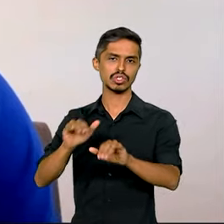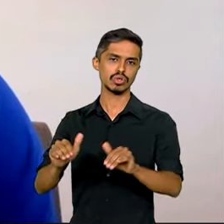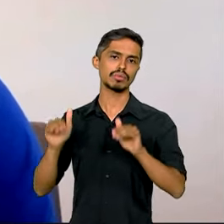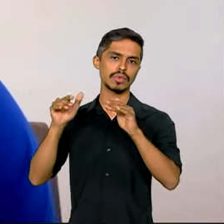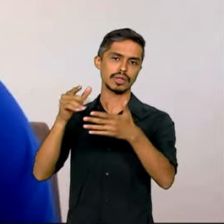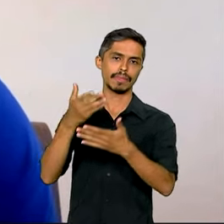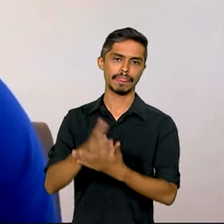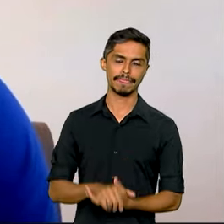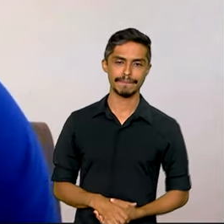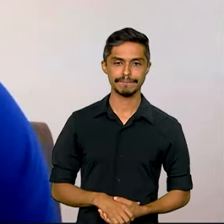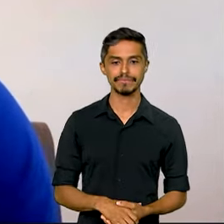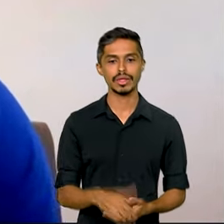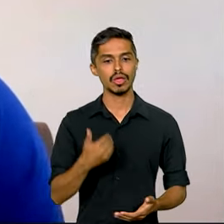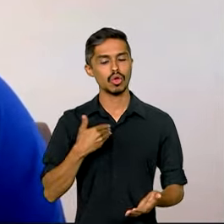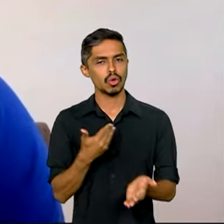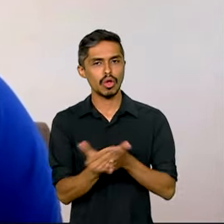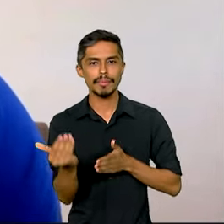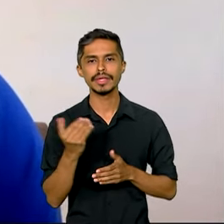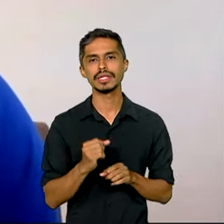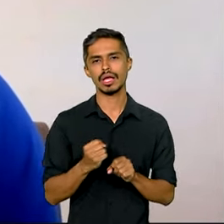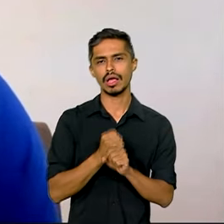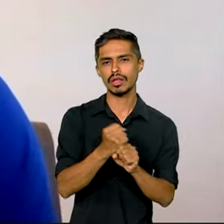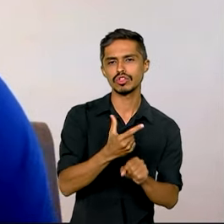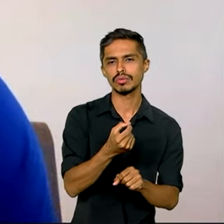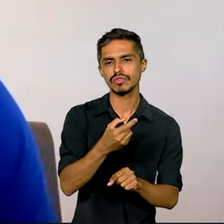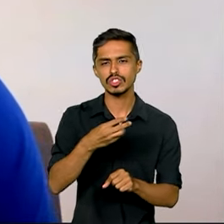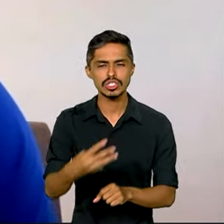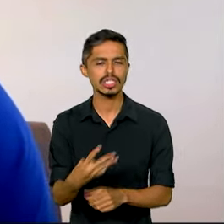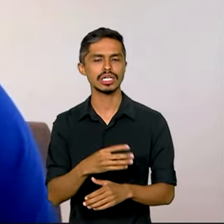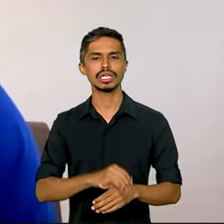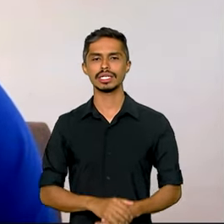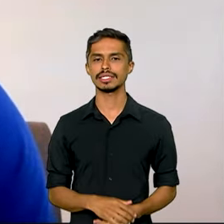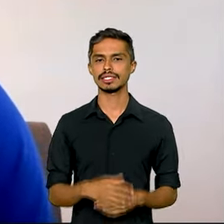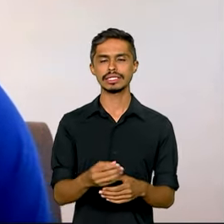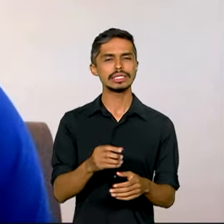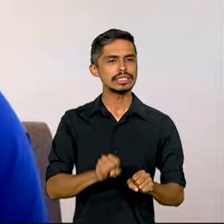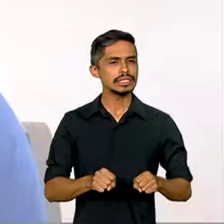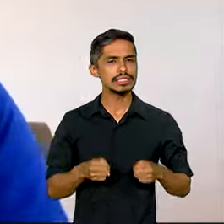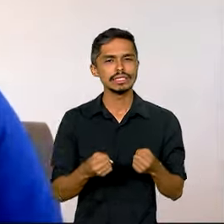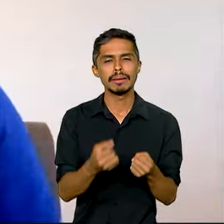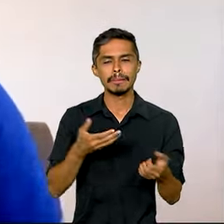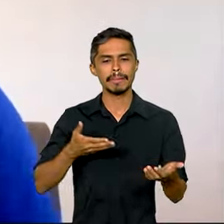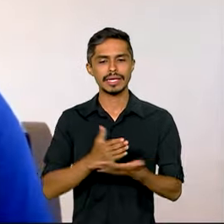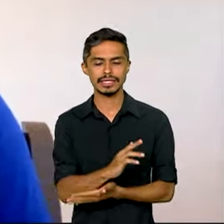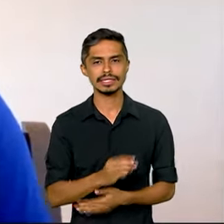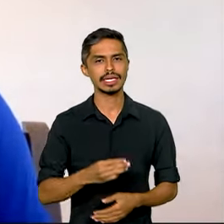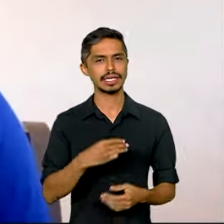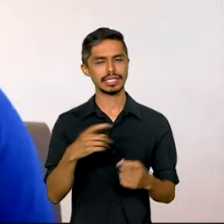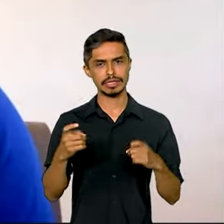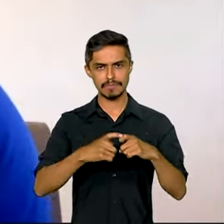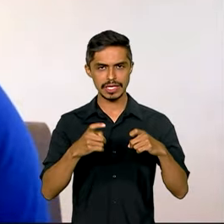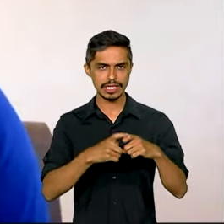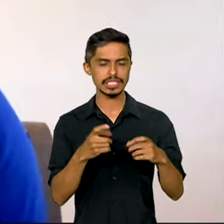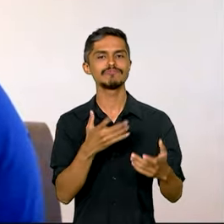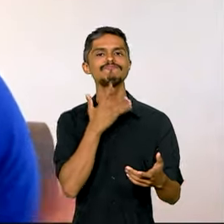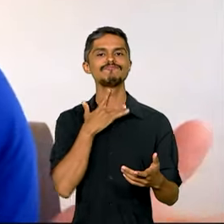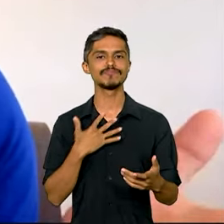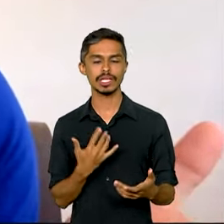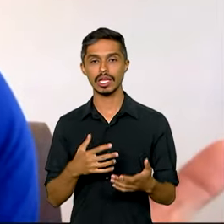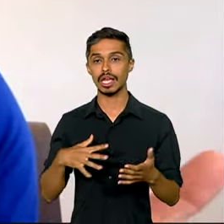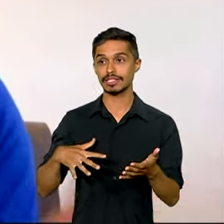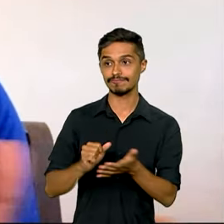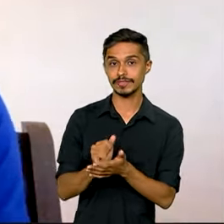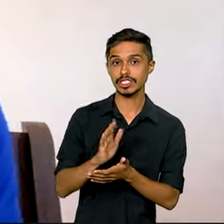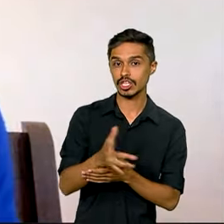no ano de 2023, dediquei todo ano para estudar, para passar no curso de medicina. Estou muito ansioso, as inscrições estão